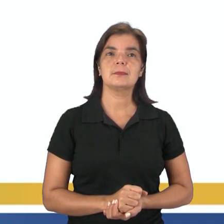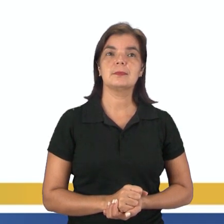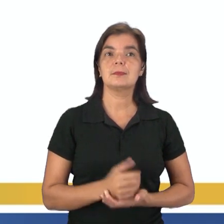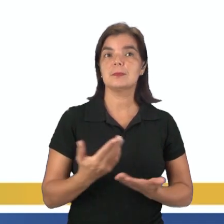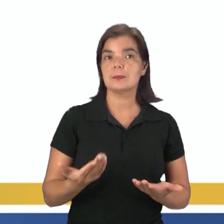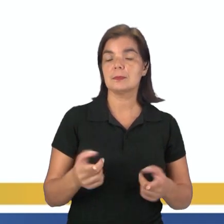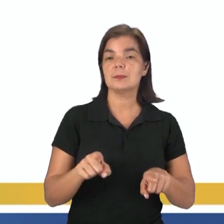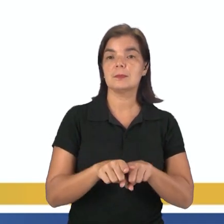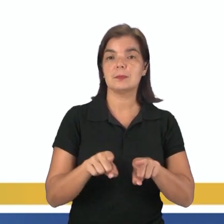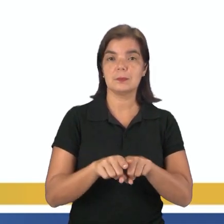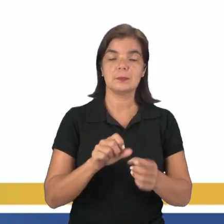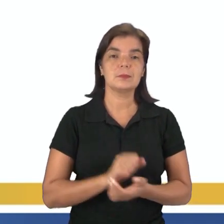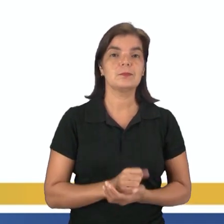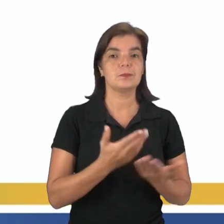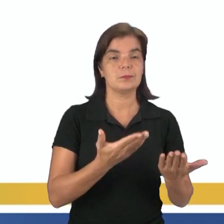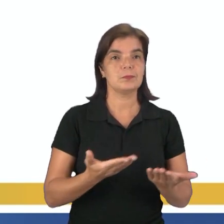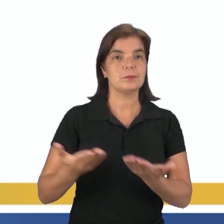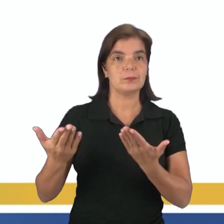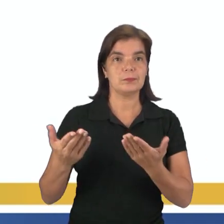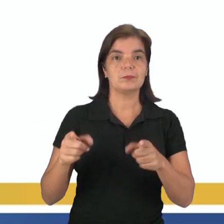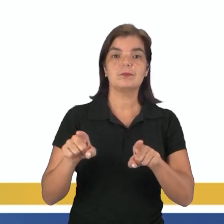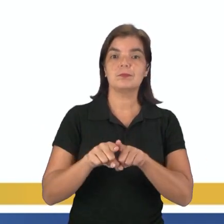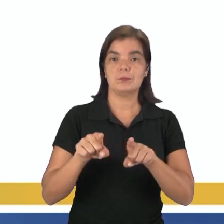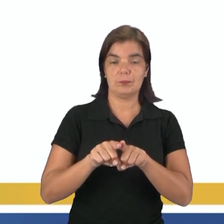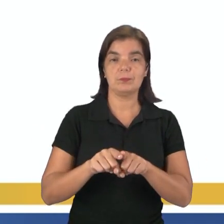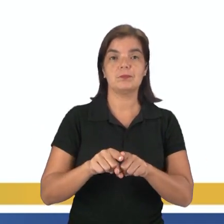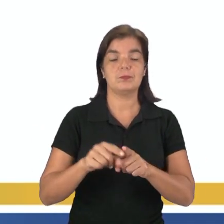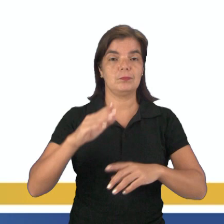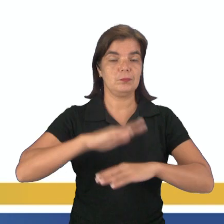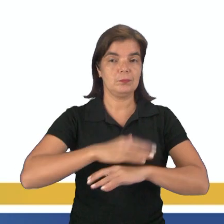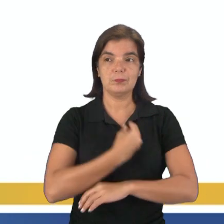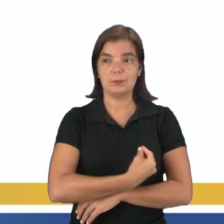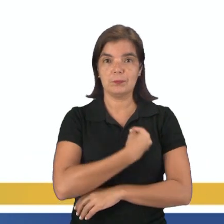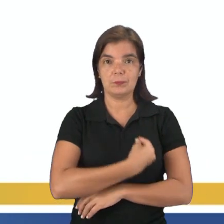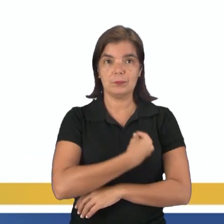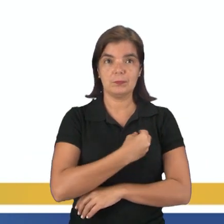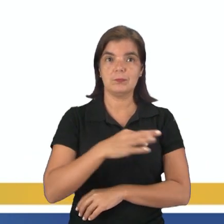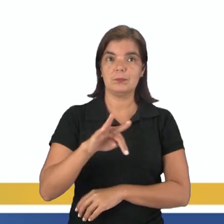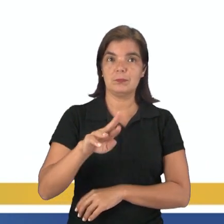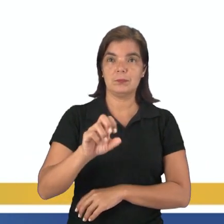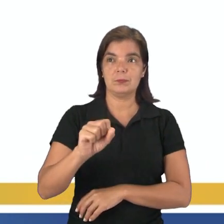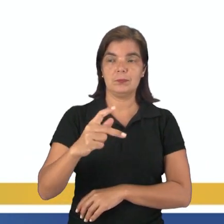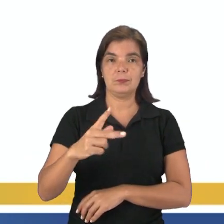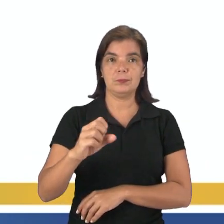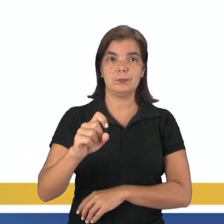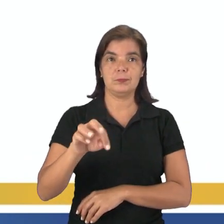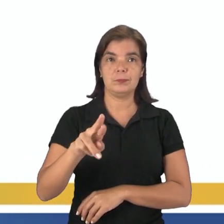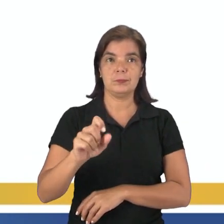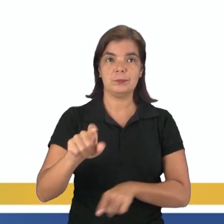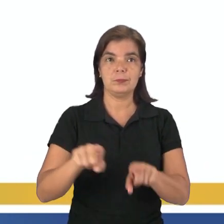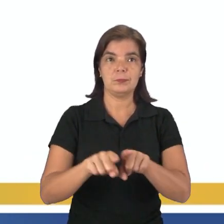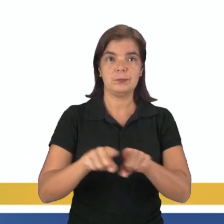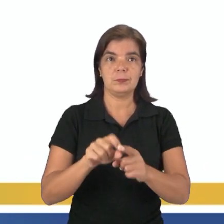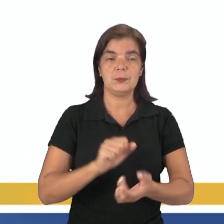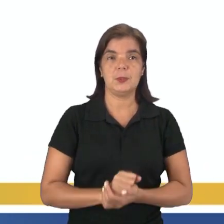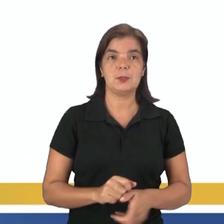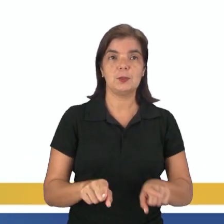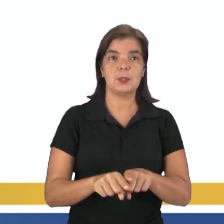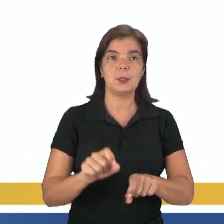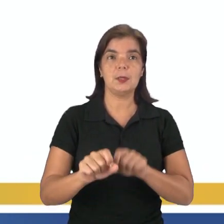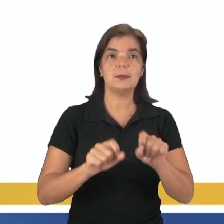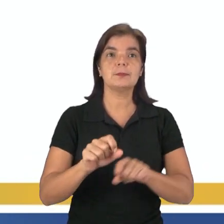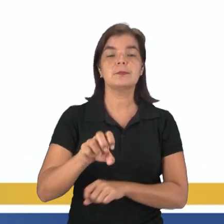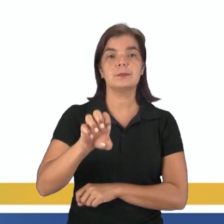No caso, nós temos a troposfera, que é a camada da vida, né, rica em gases, gases importantes para a nossa existência.